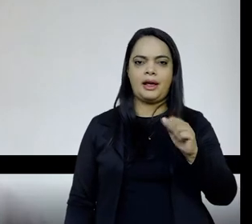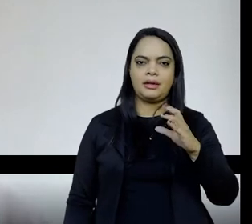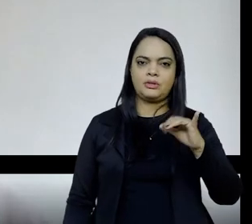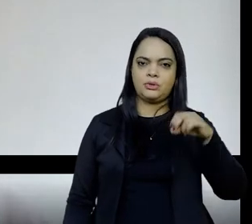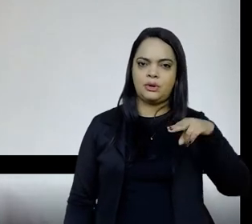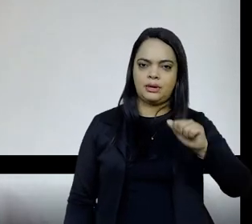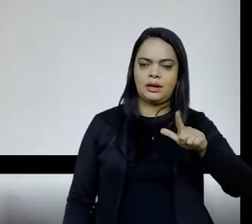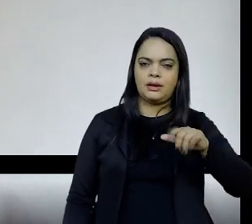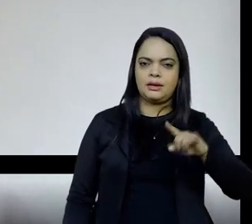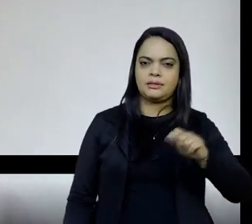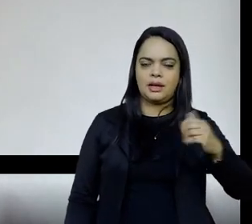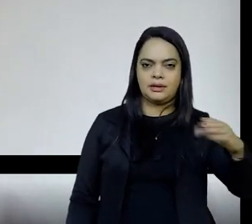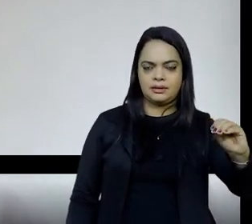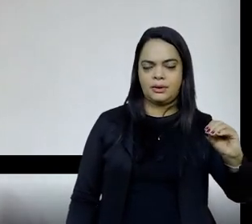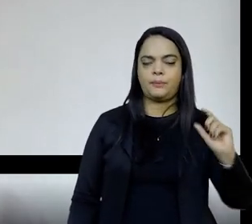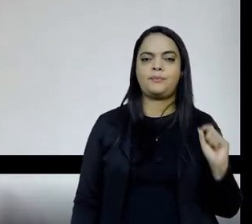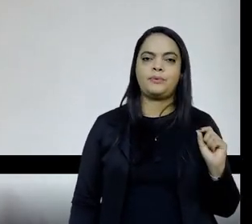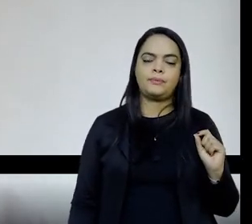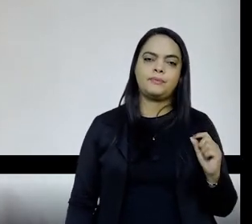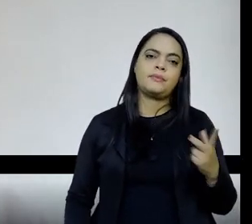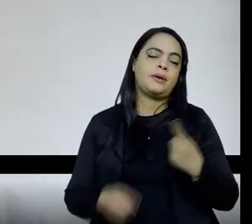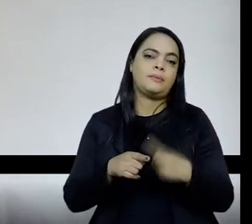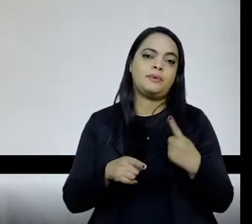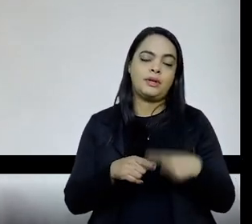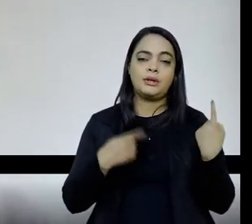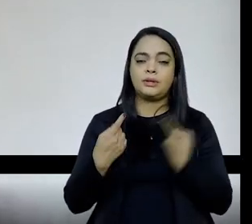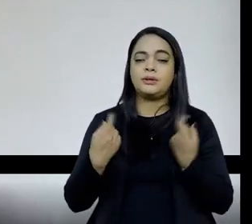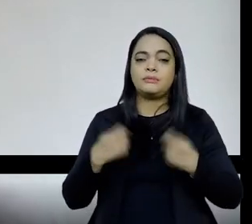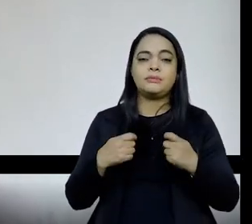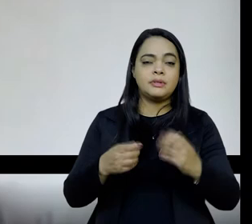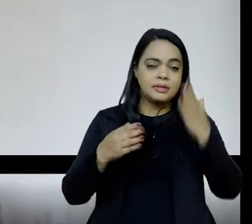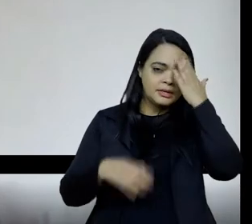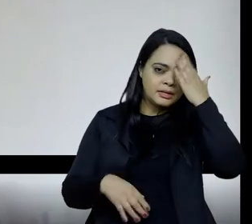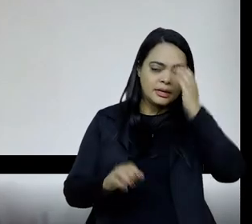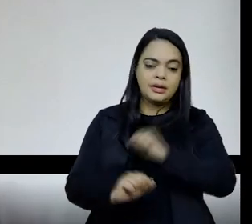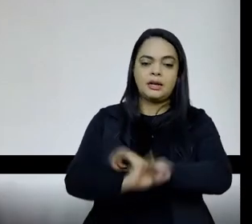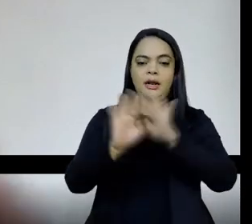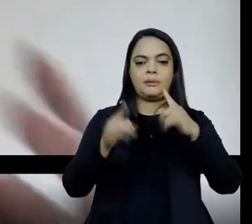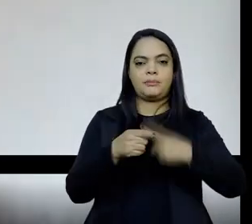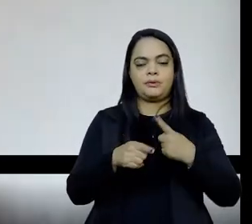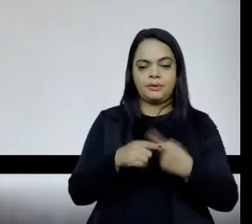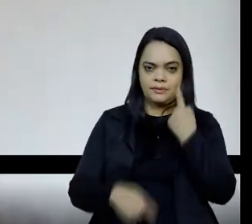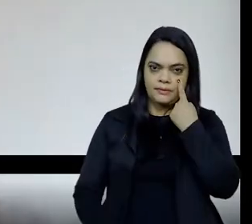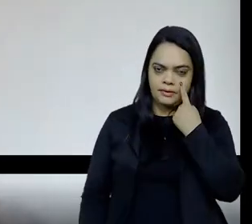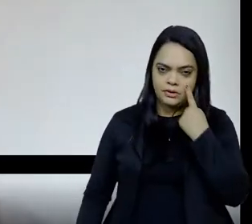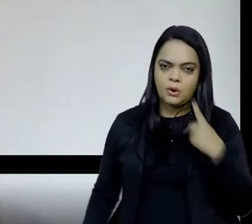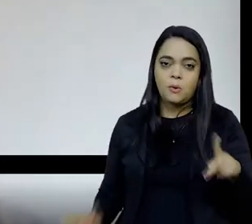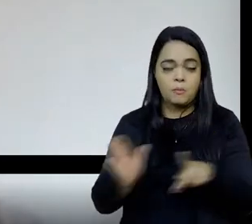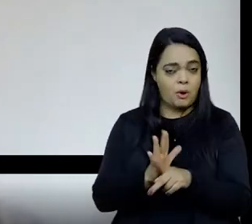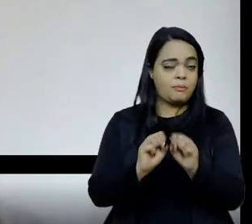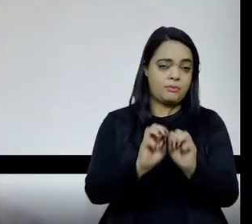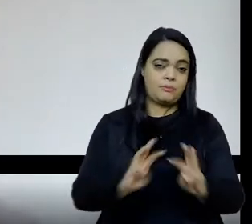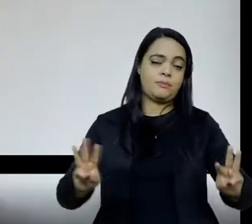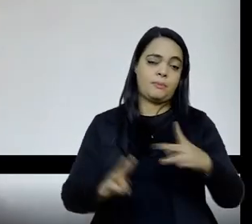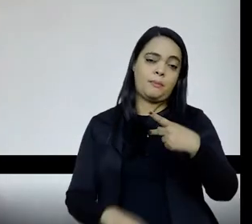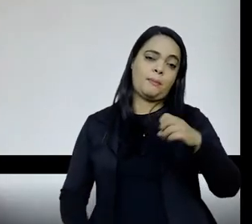metacognitivo, digamos assim, sobre o próprio portal, para que a gente possa entender. Estou falando isso porque, veja, o próprio portal que nós estamos